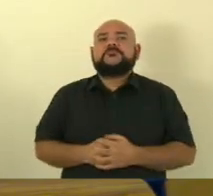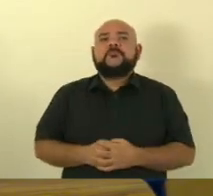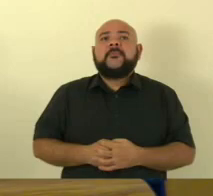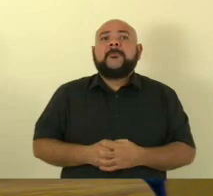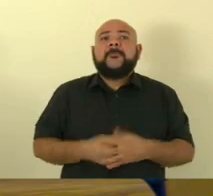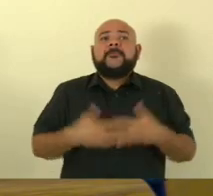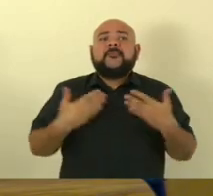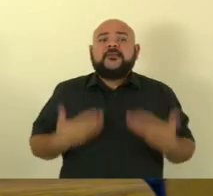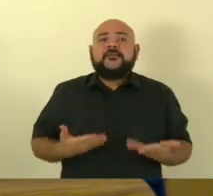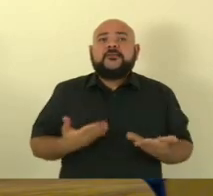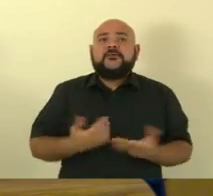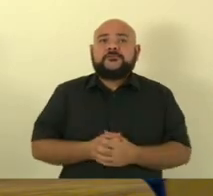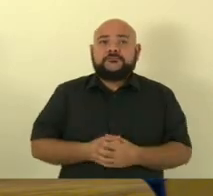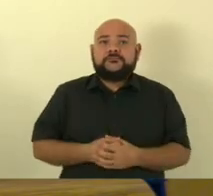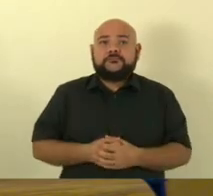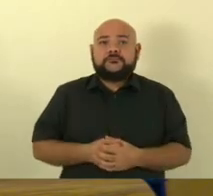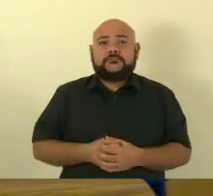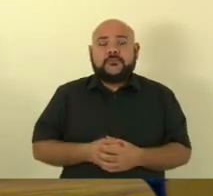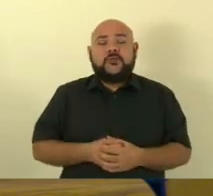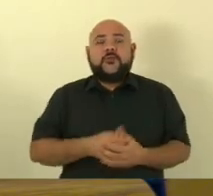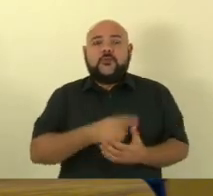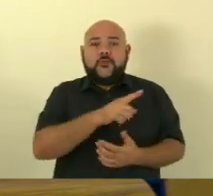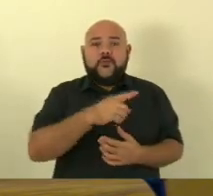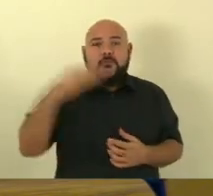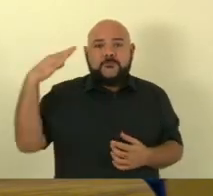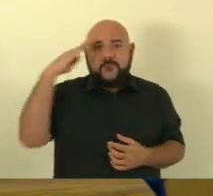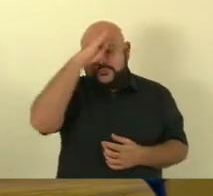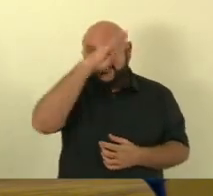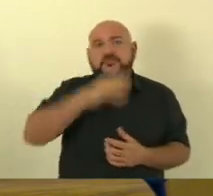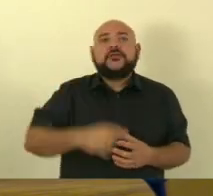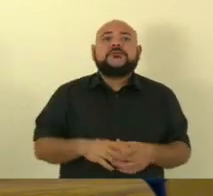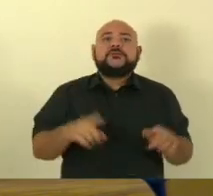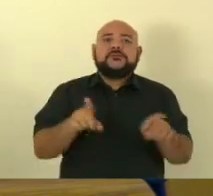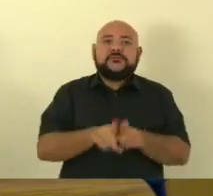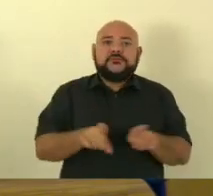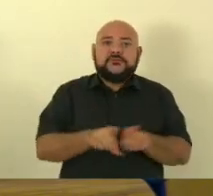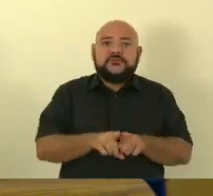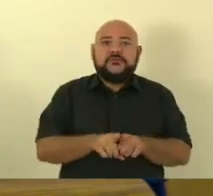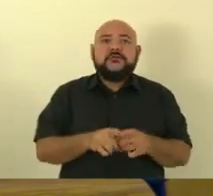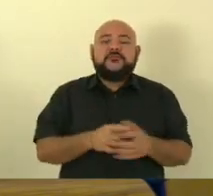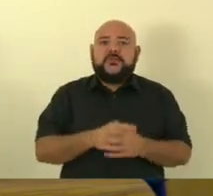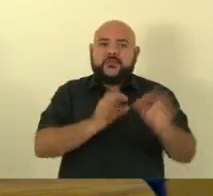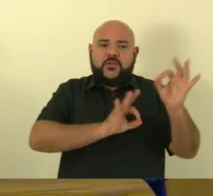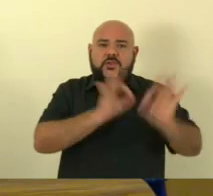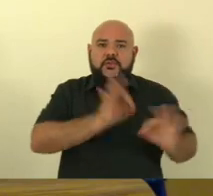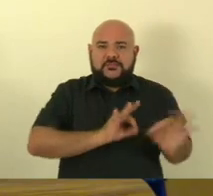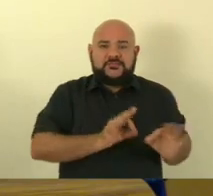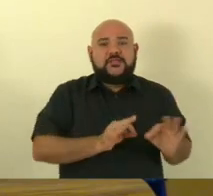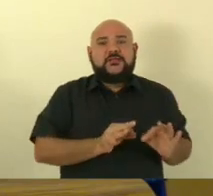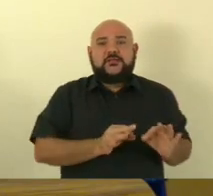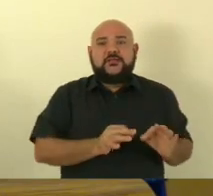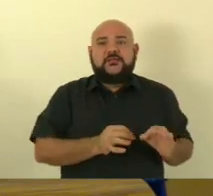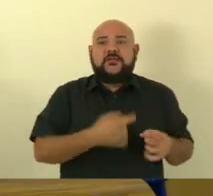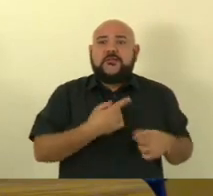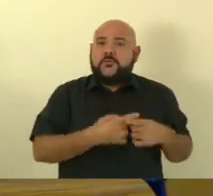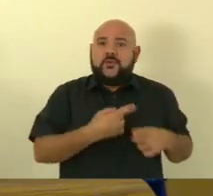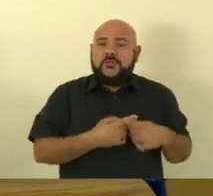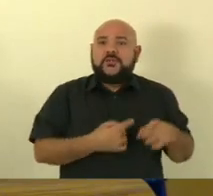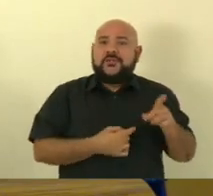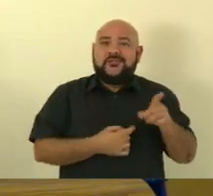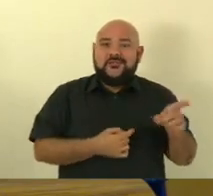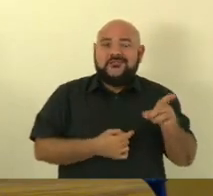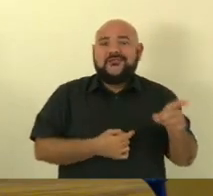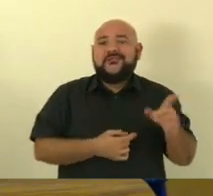presidente Jair Messias Bolsonaro também vai entrar com a parte dele porque ele é vítima nessa loucura desse